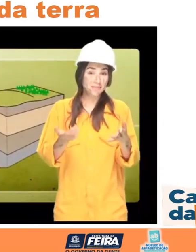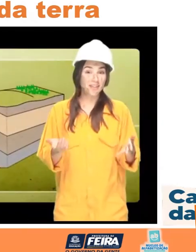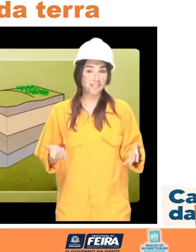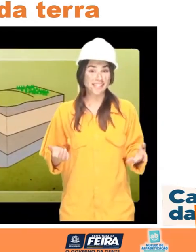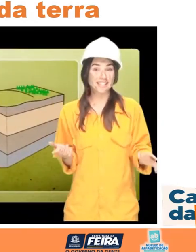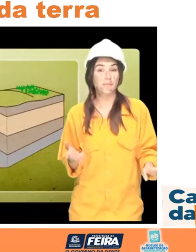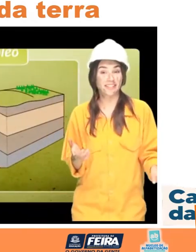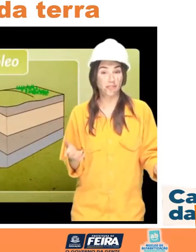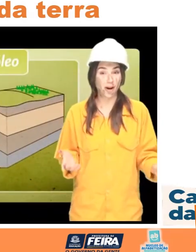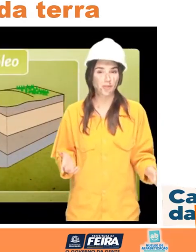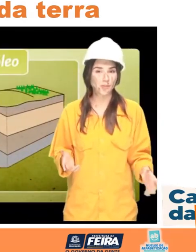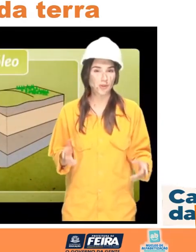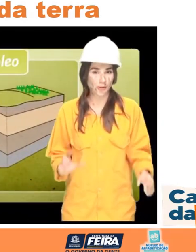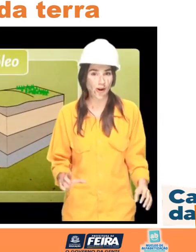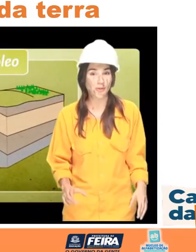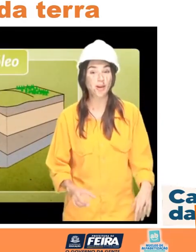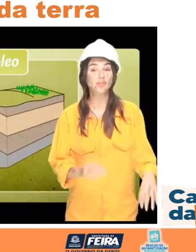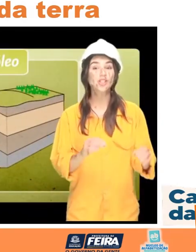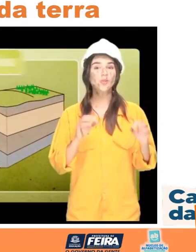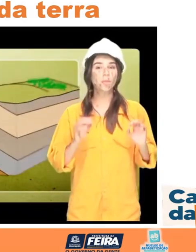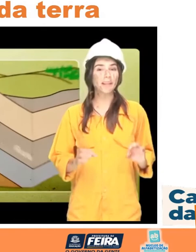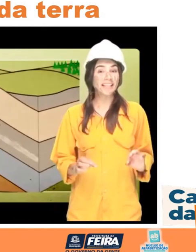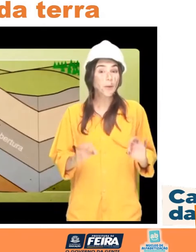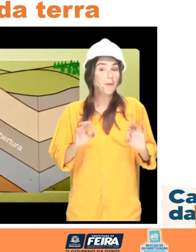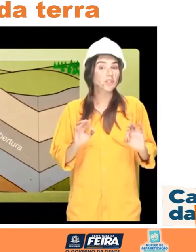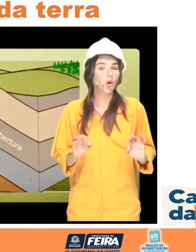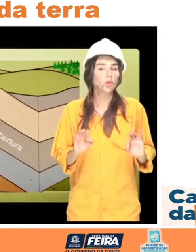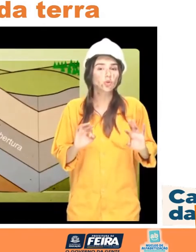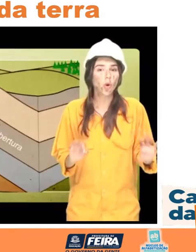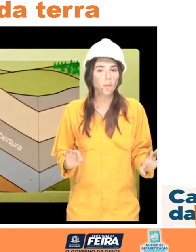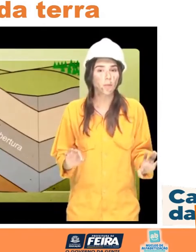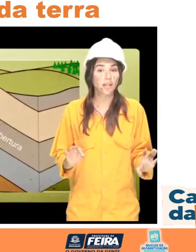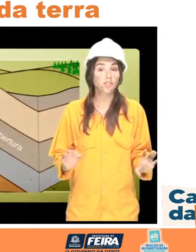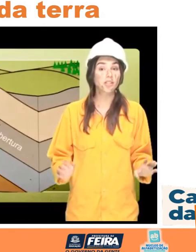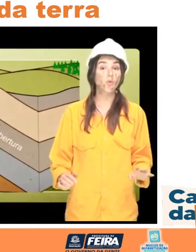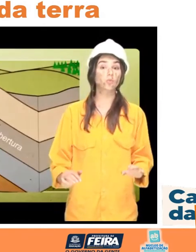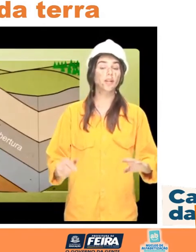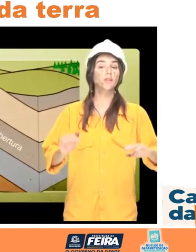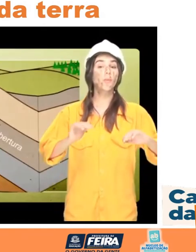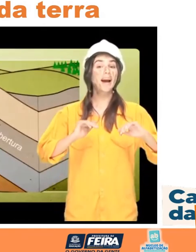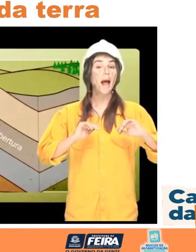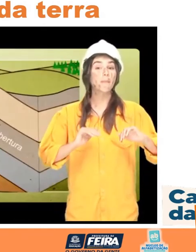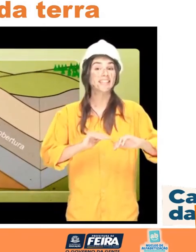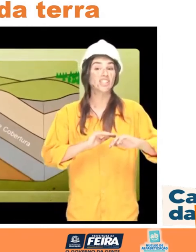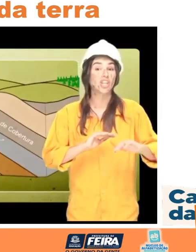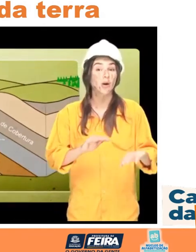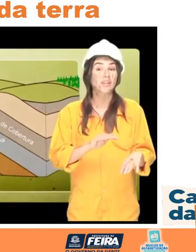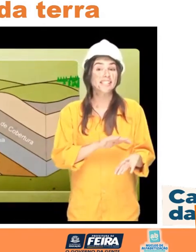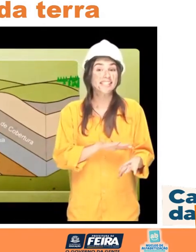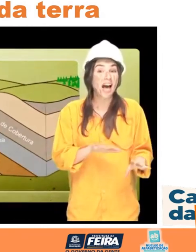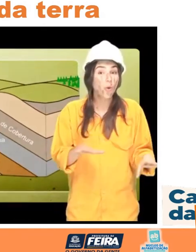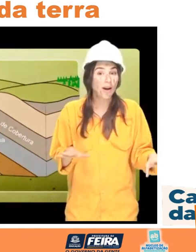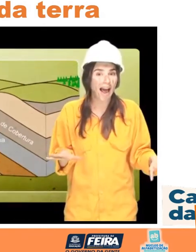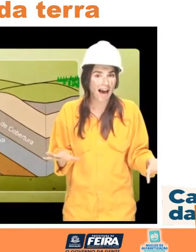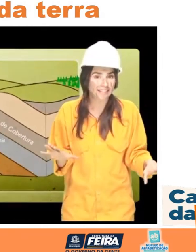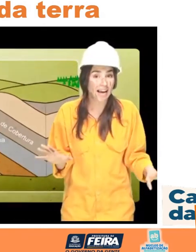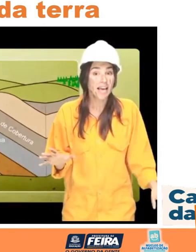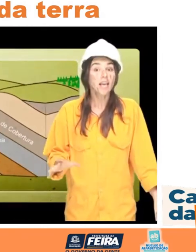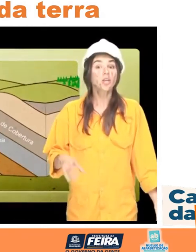Nessa minha visita à plataforma de petróleo, eu descobri que o petróleo normalmente se encontra entre uma camada de água